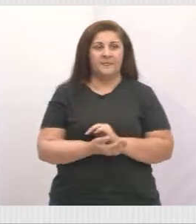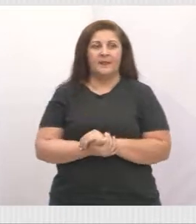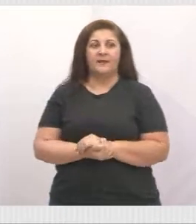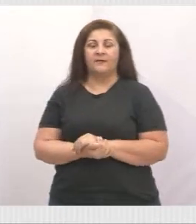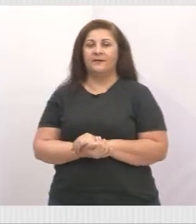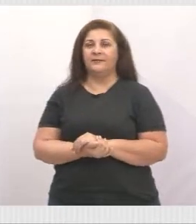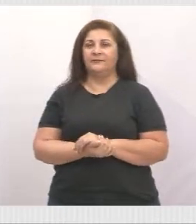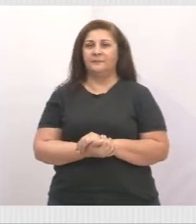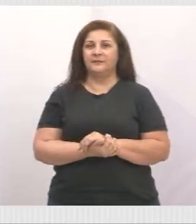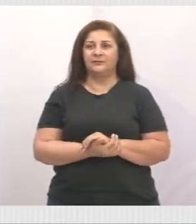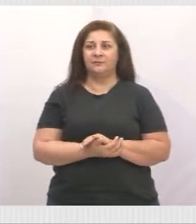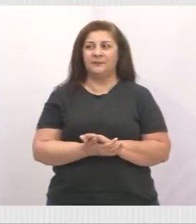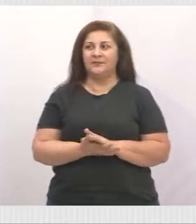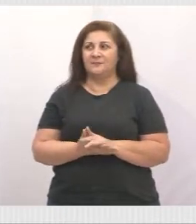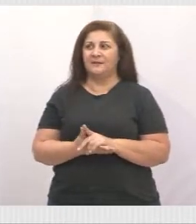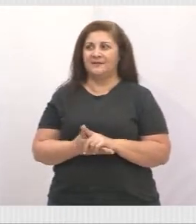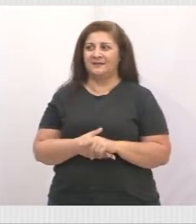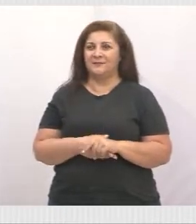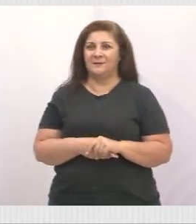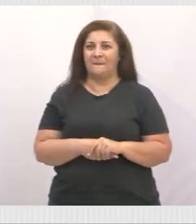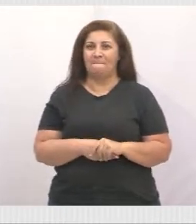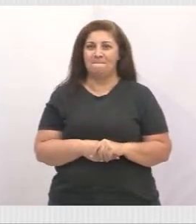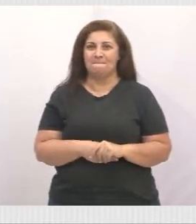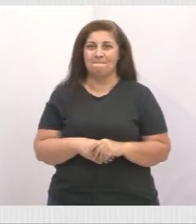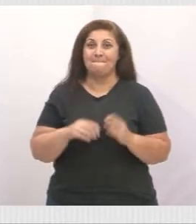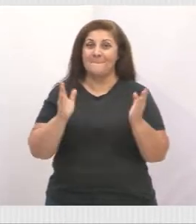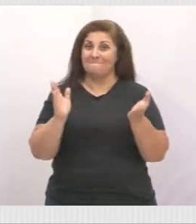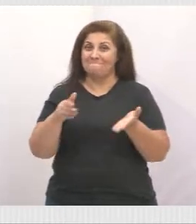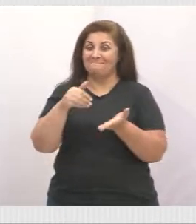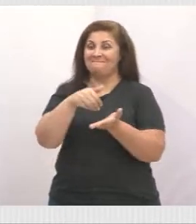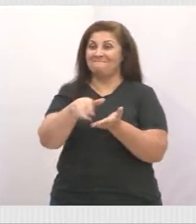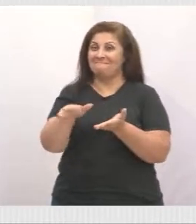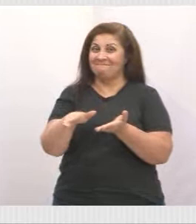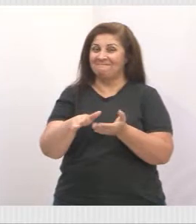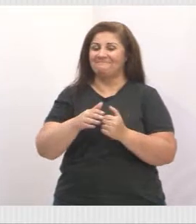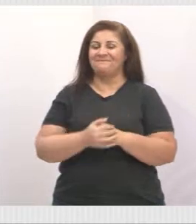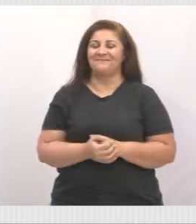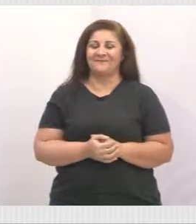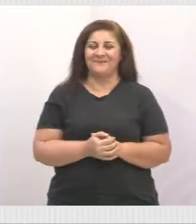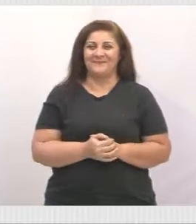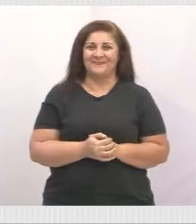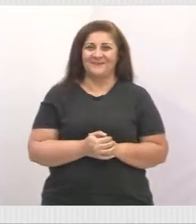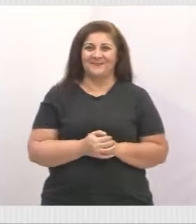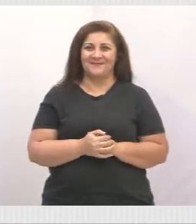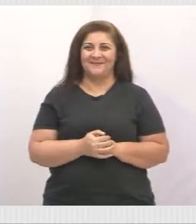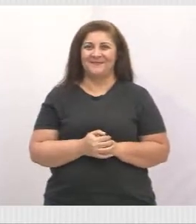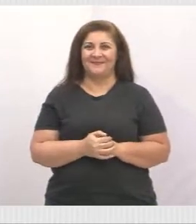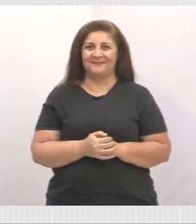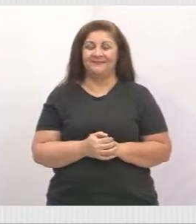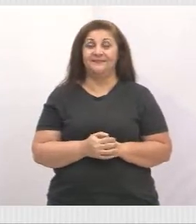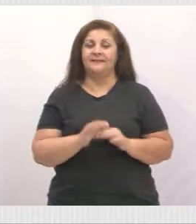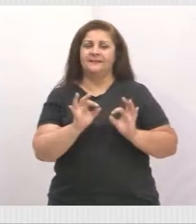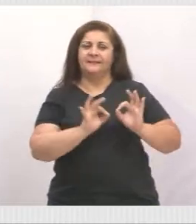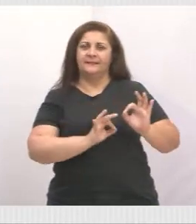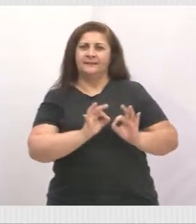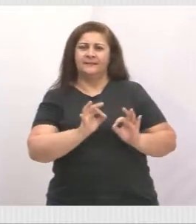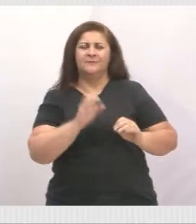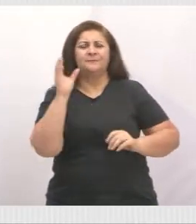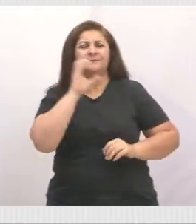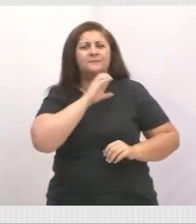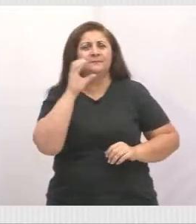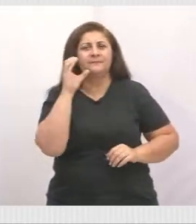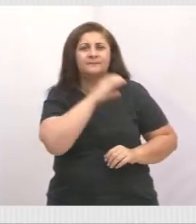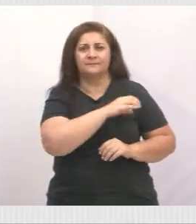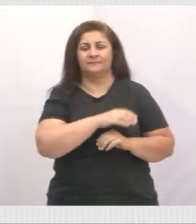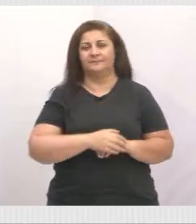verificando. Já encaminhamos para o SAI para que faça o mais rápido